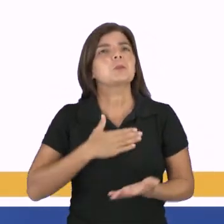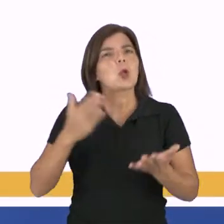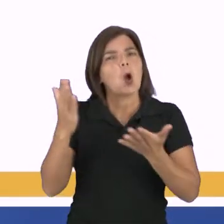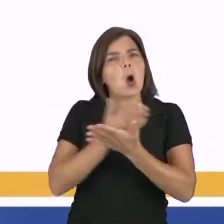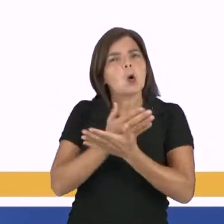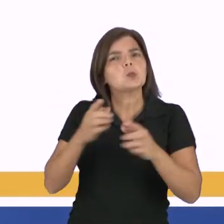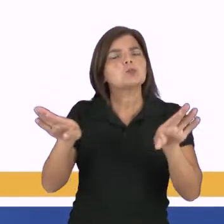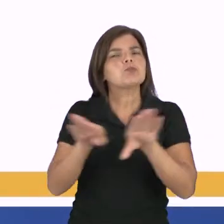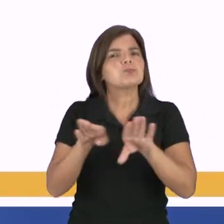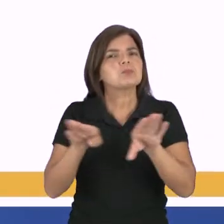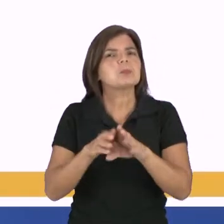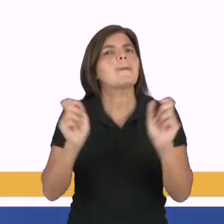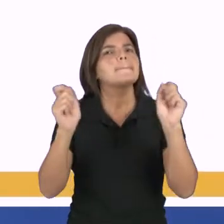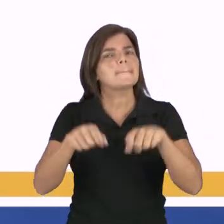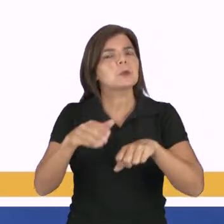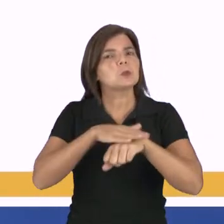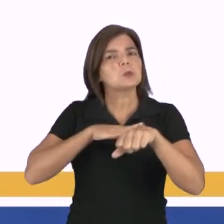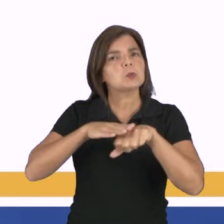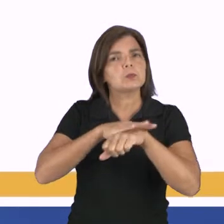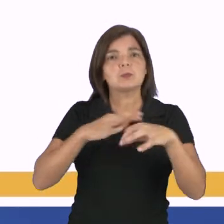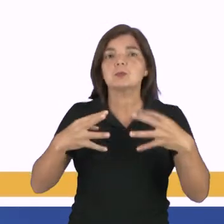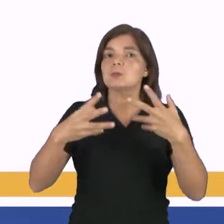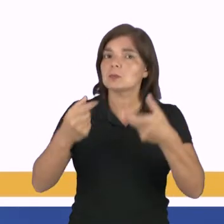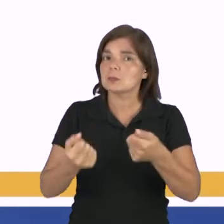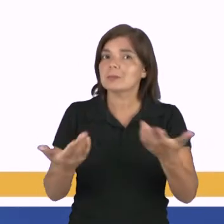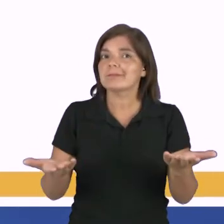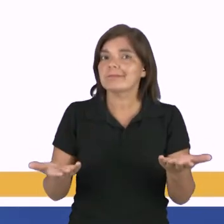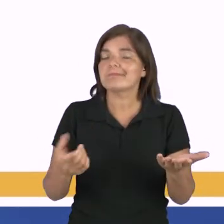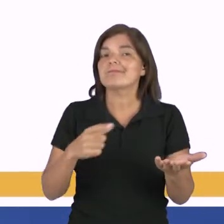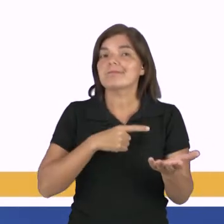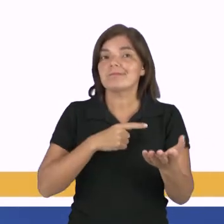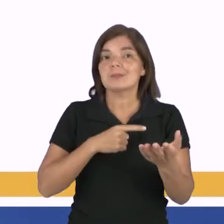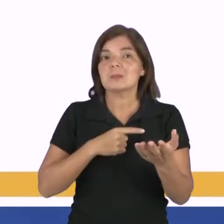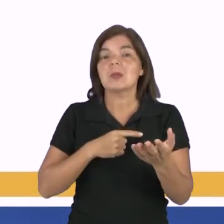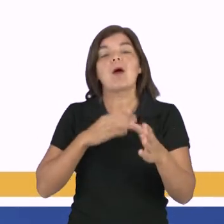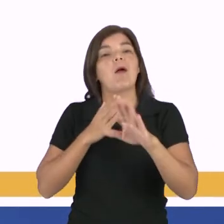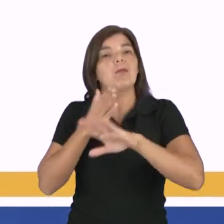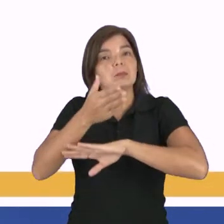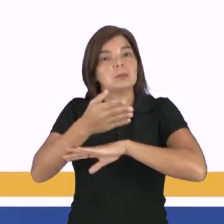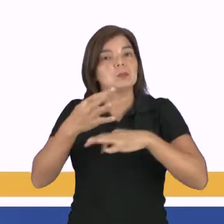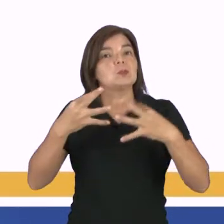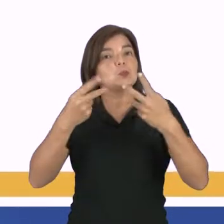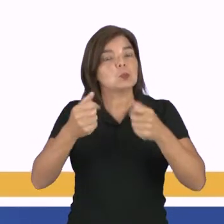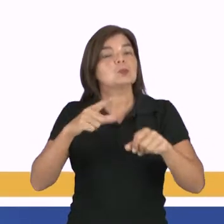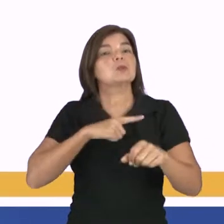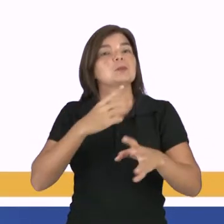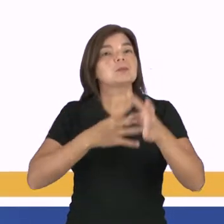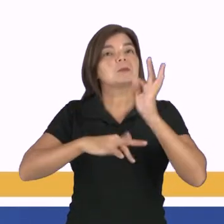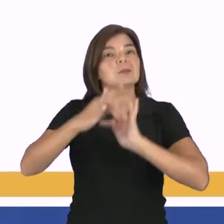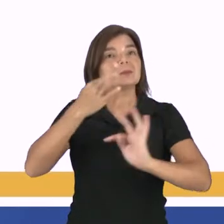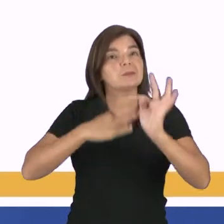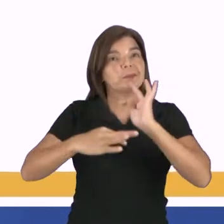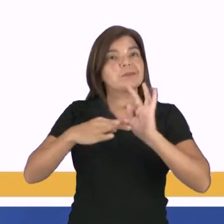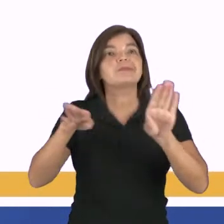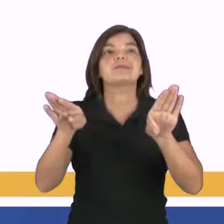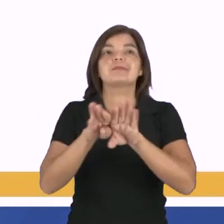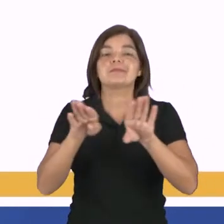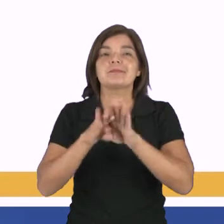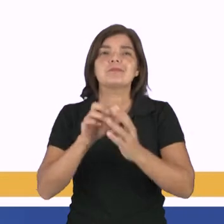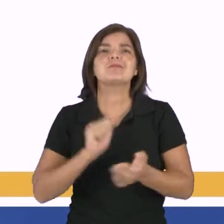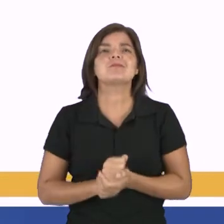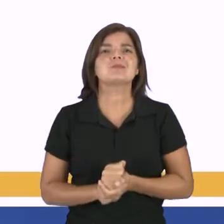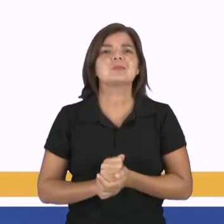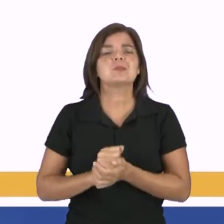mesmo tempo em que é possível falar com tudo, acessar tudo, temos a tecnologia produzindo